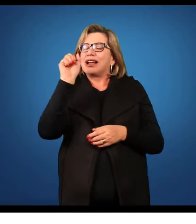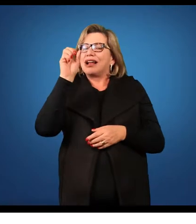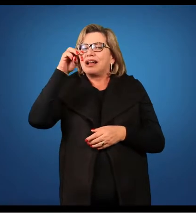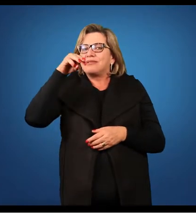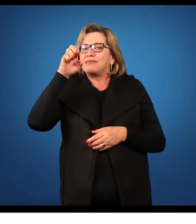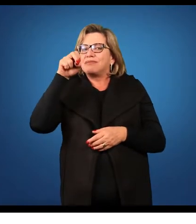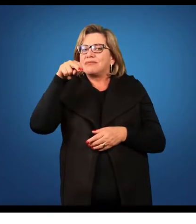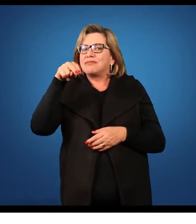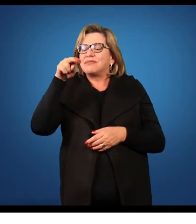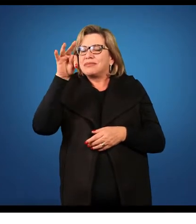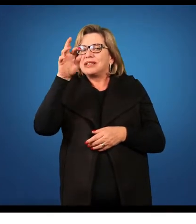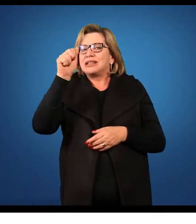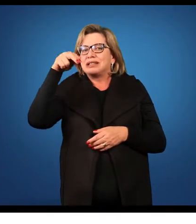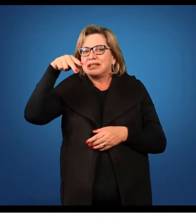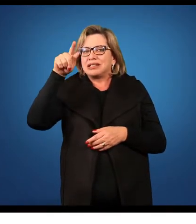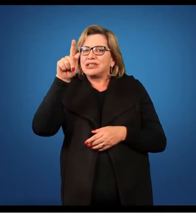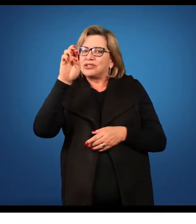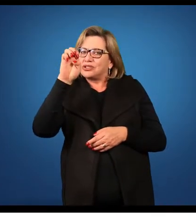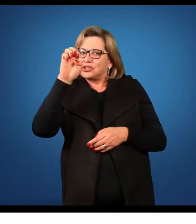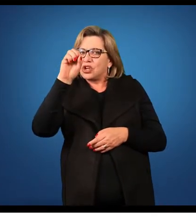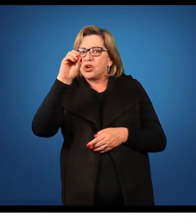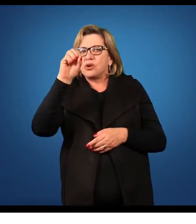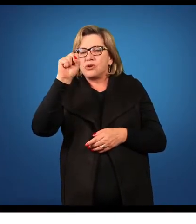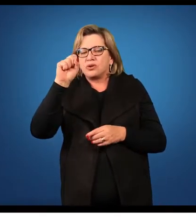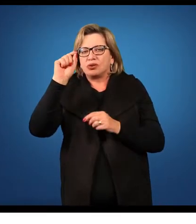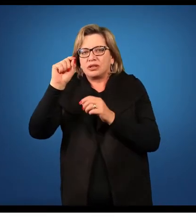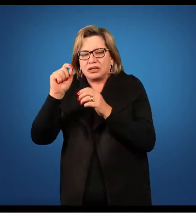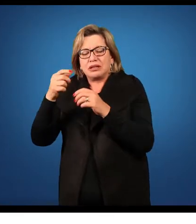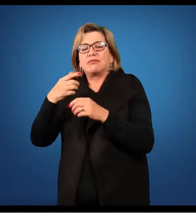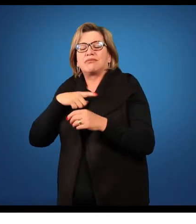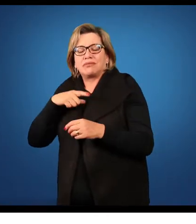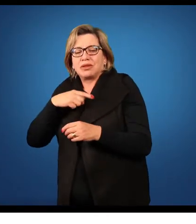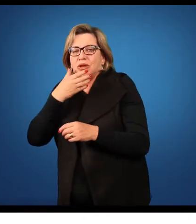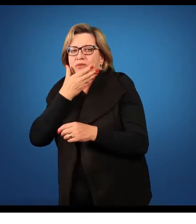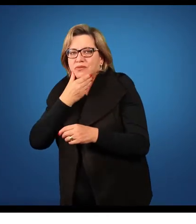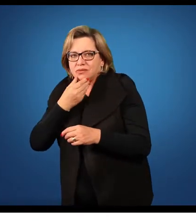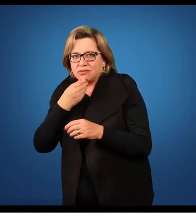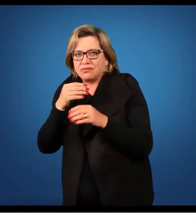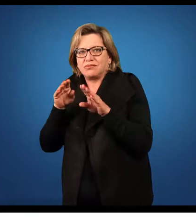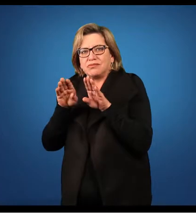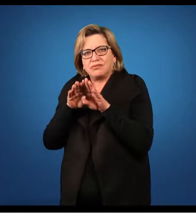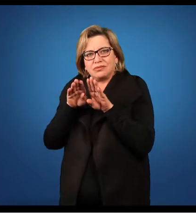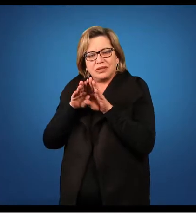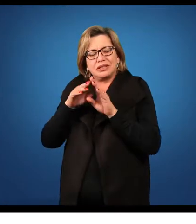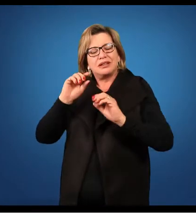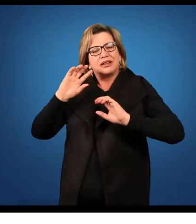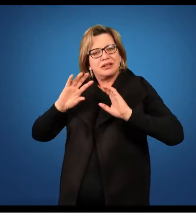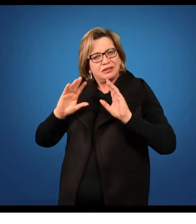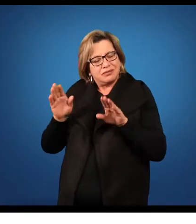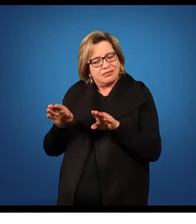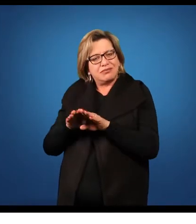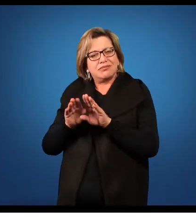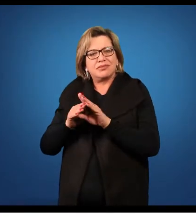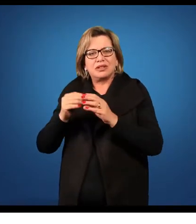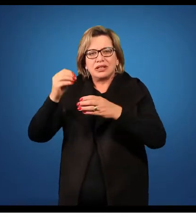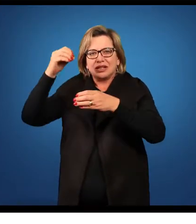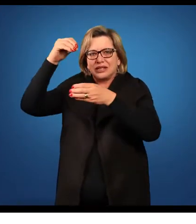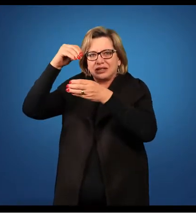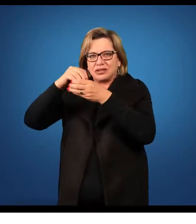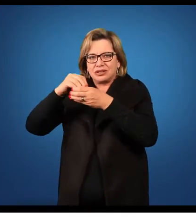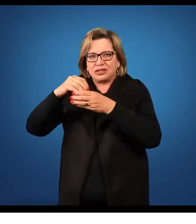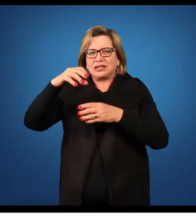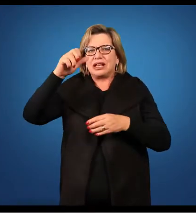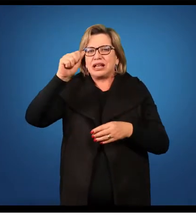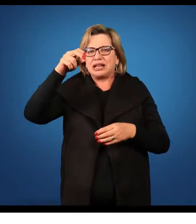o gametângio masculino, que seria o anterídeo, e no incêndio interior são produzidos os